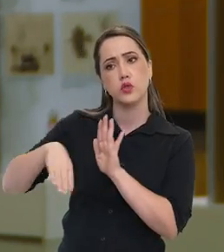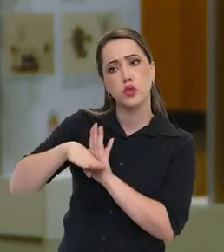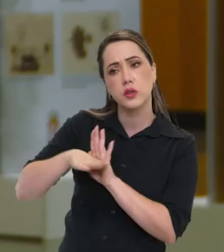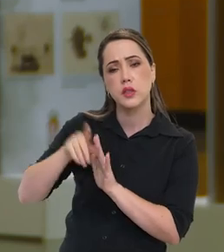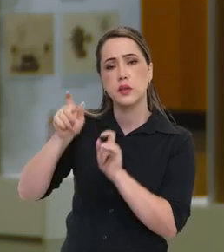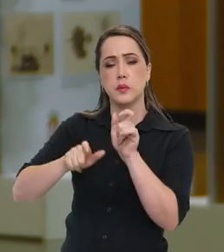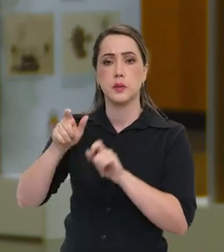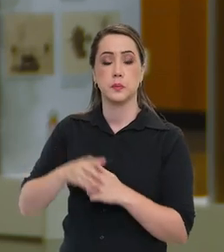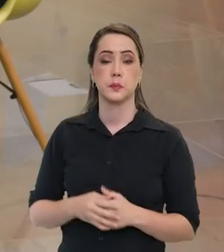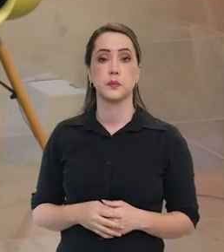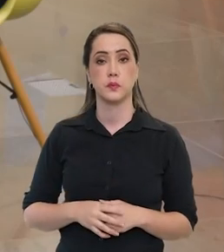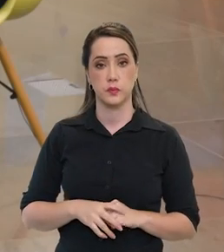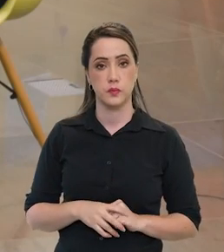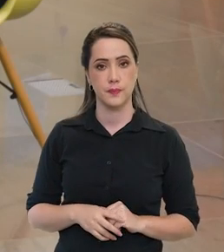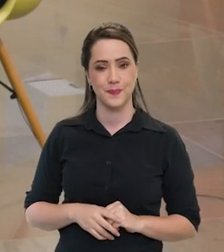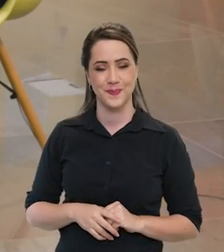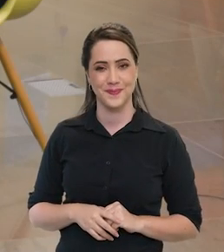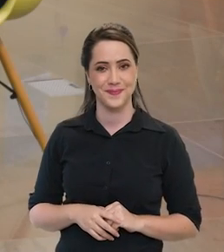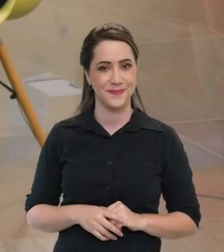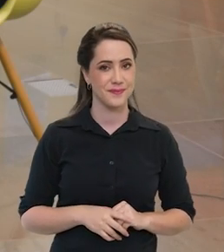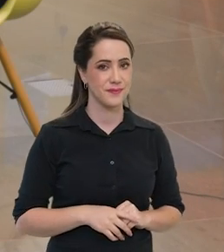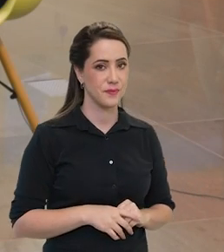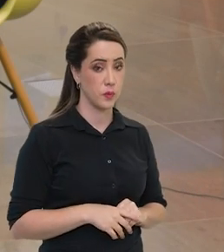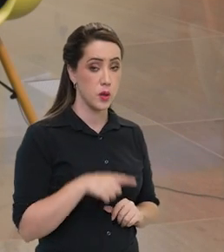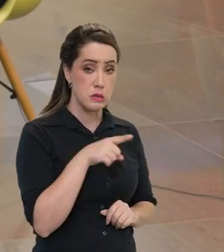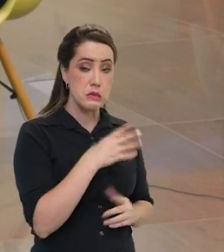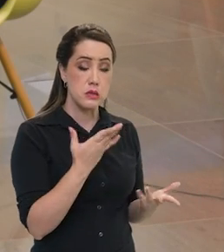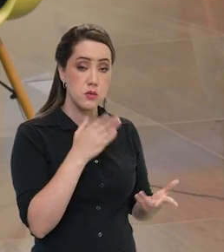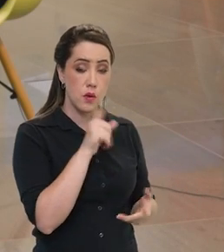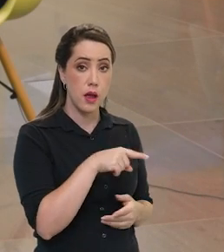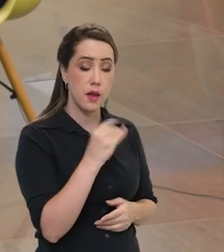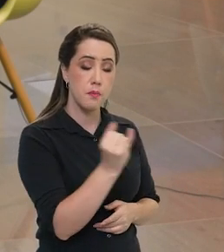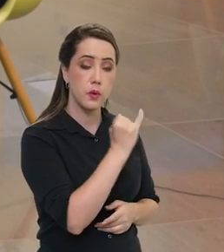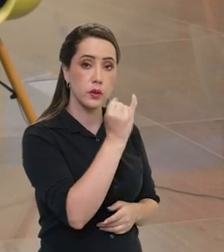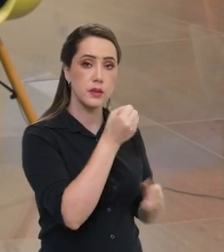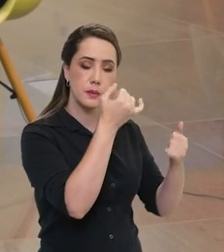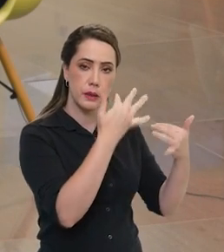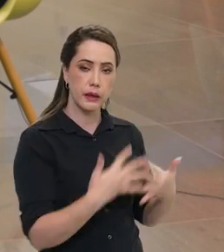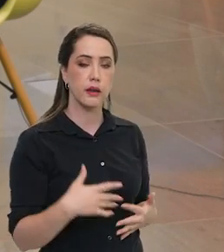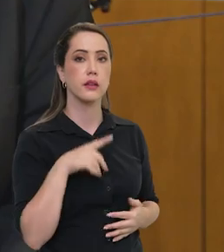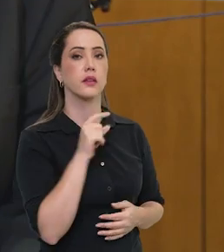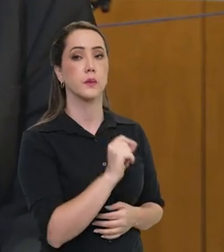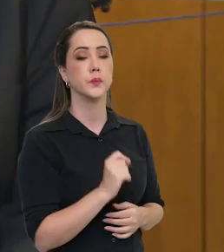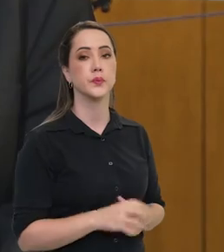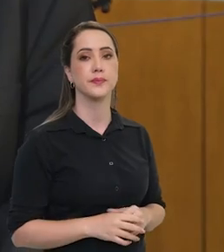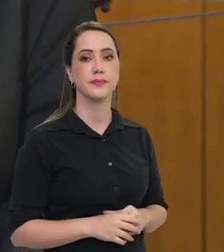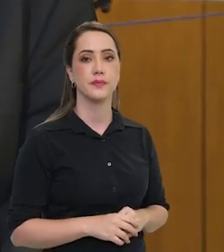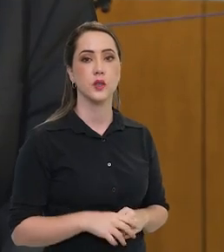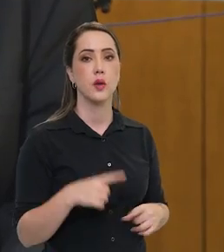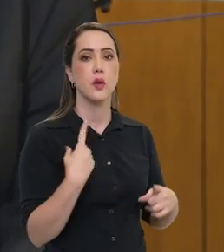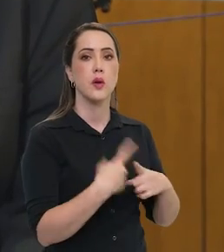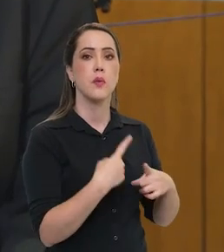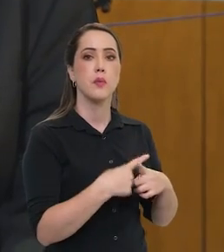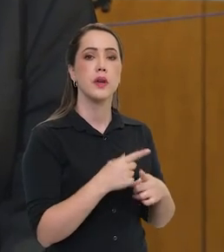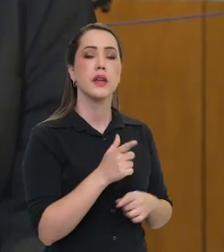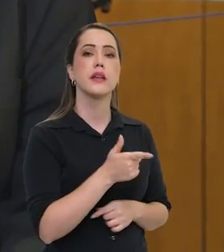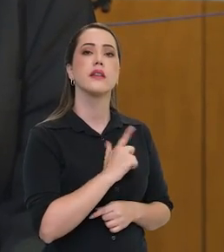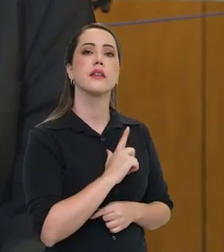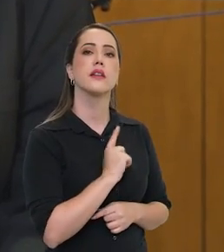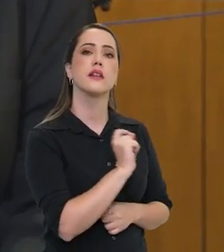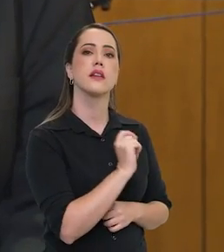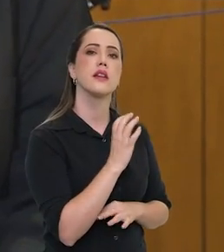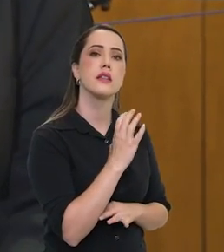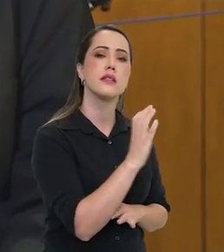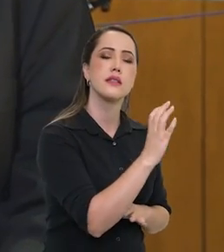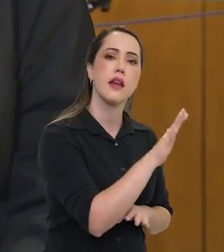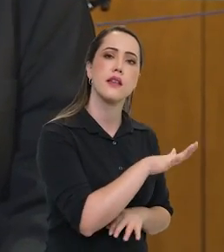chega para as pessoas? Isso é bastante importante a gente deixar claro. Por que é que você